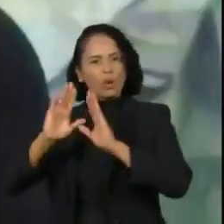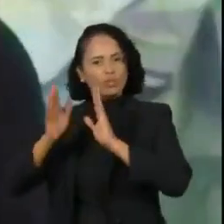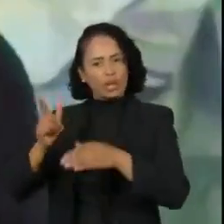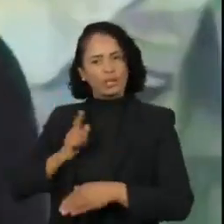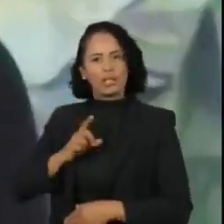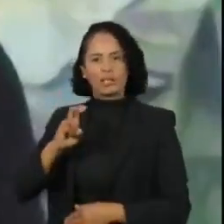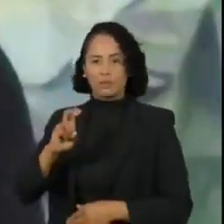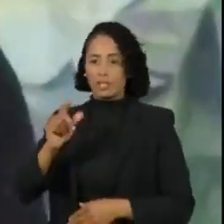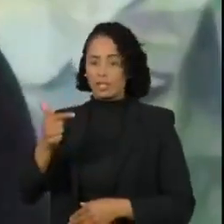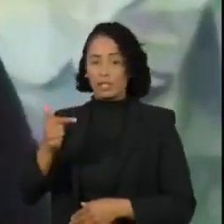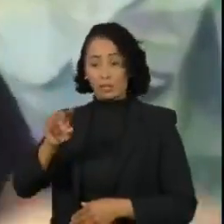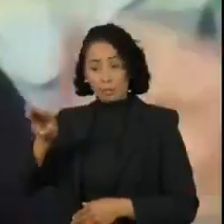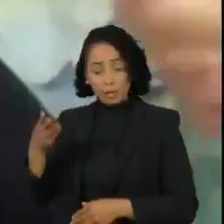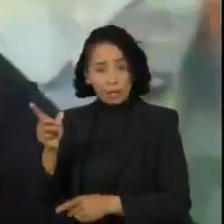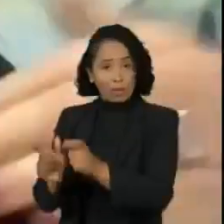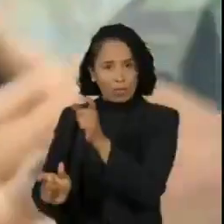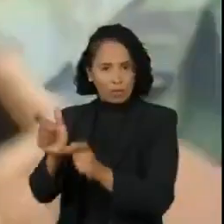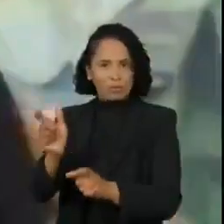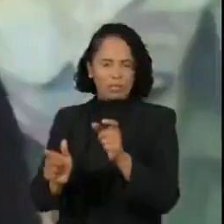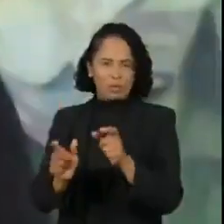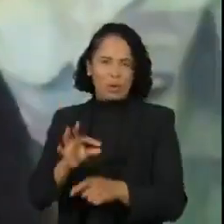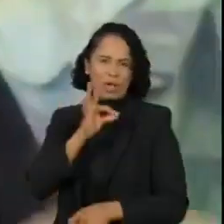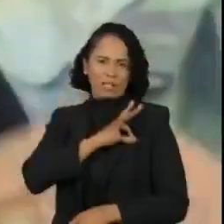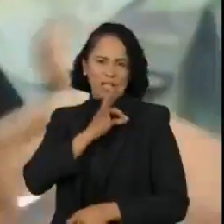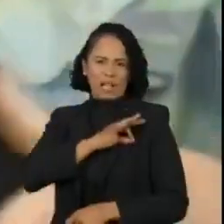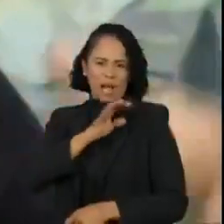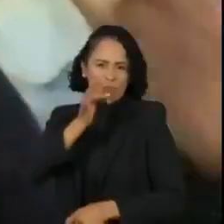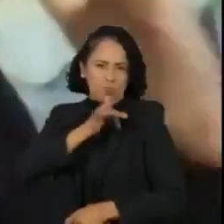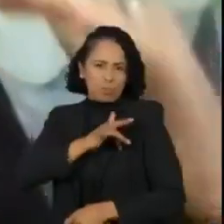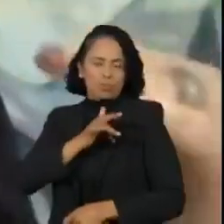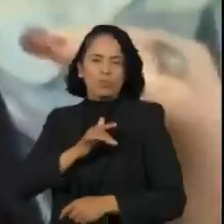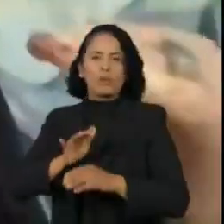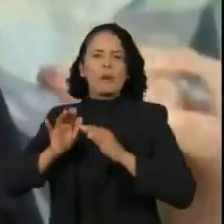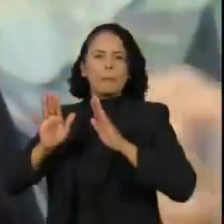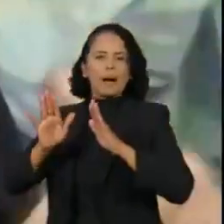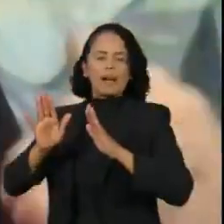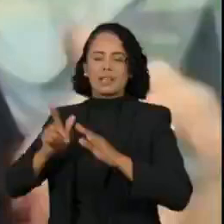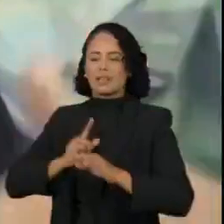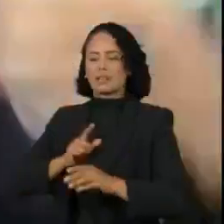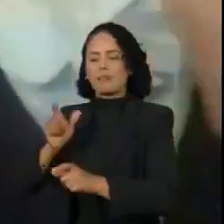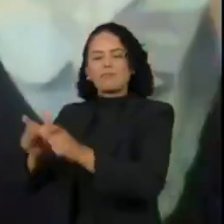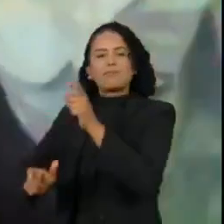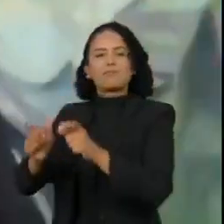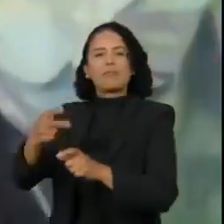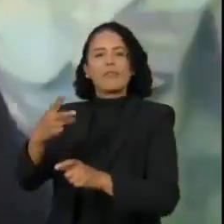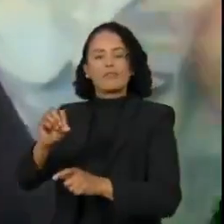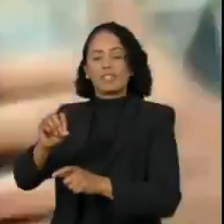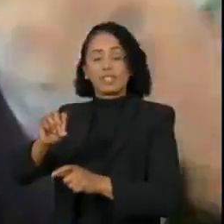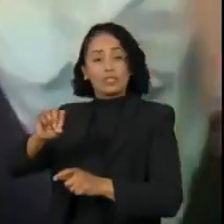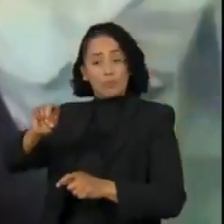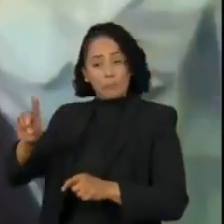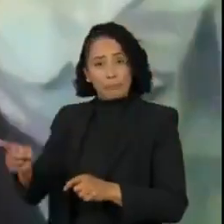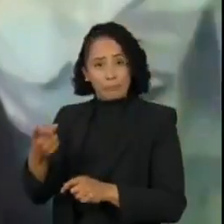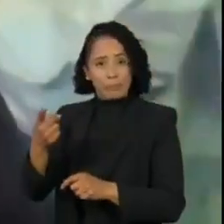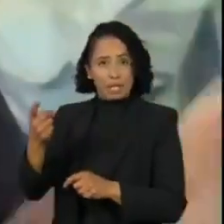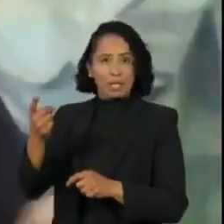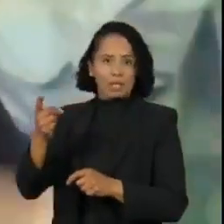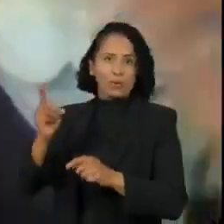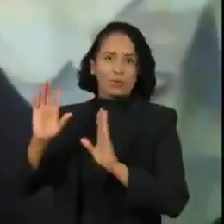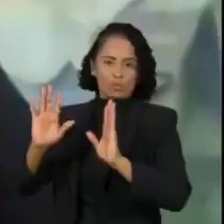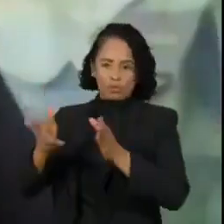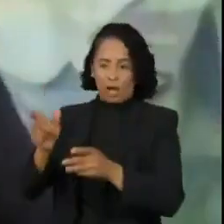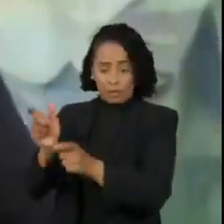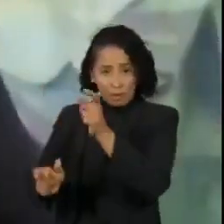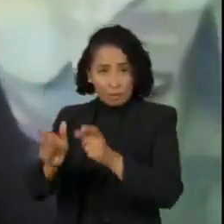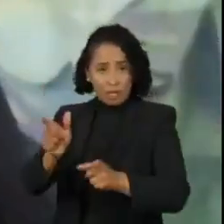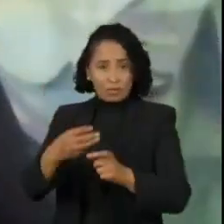57 milhões de pessoas que viviam com meio salário mínimo para baixo e mais de 20 milhões de dirigentes no país que sempre foi e ainda